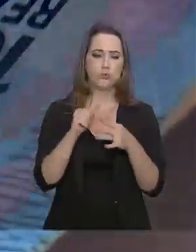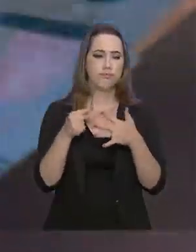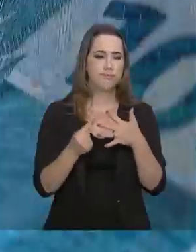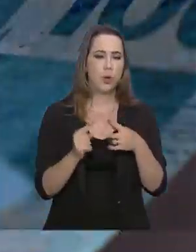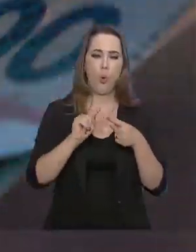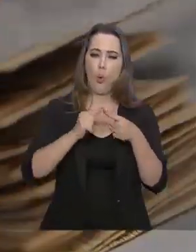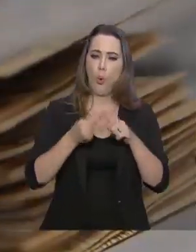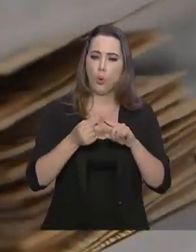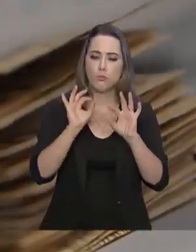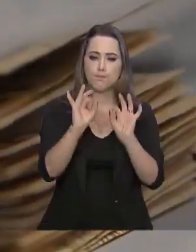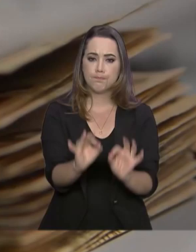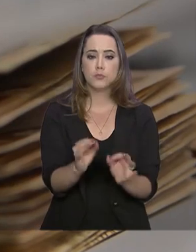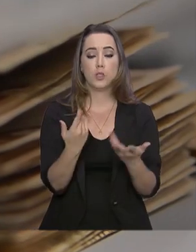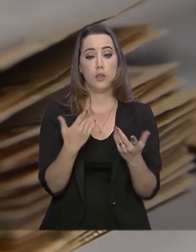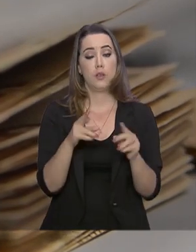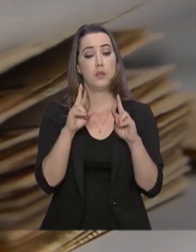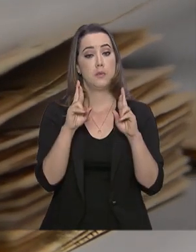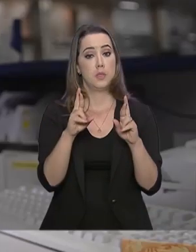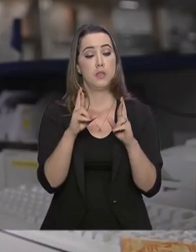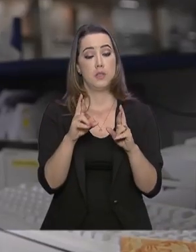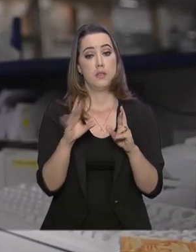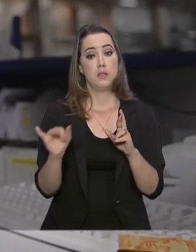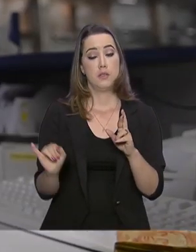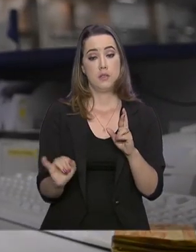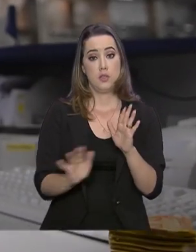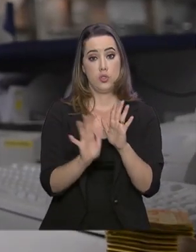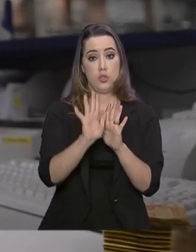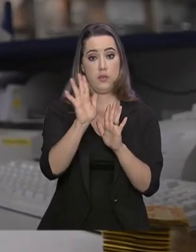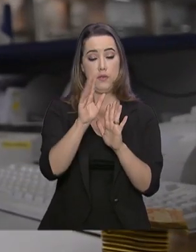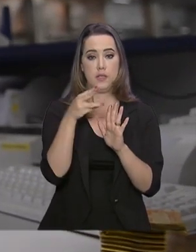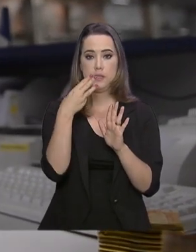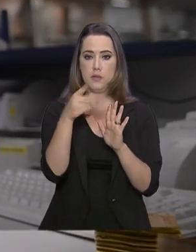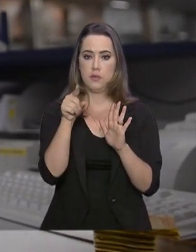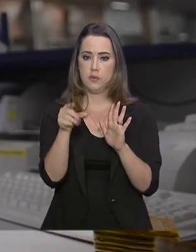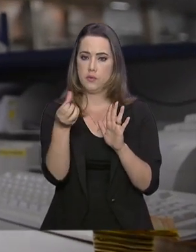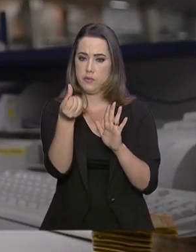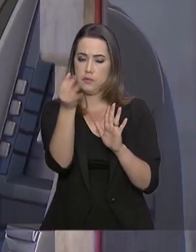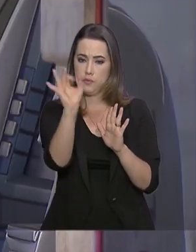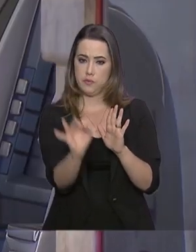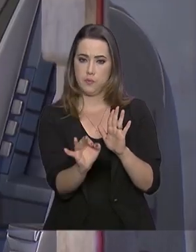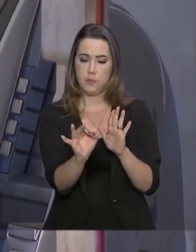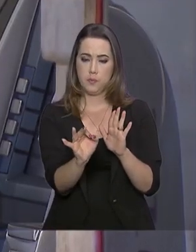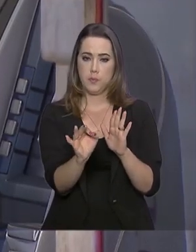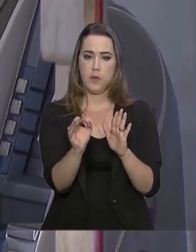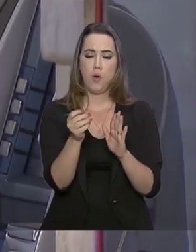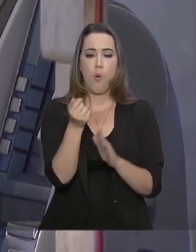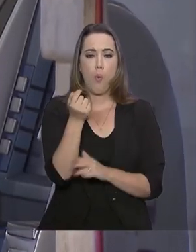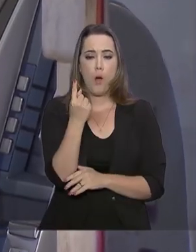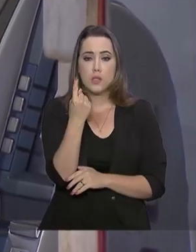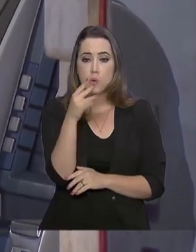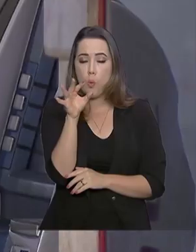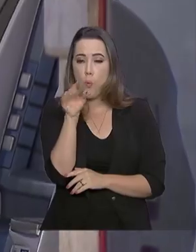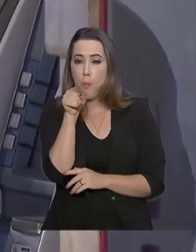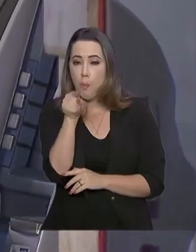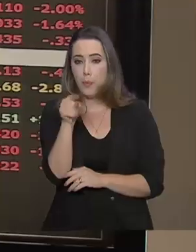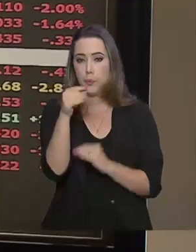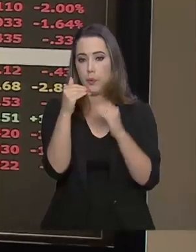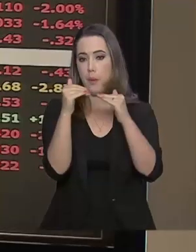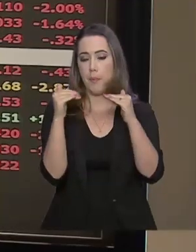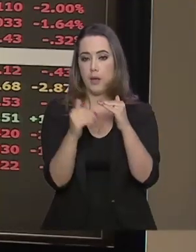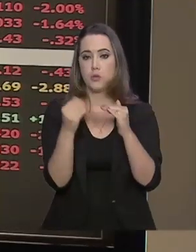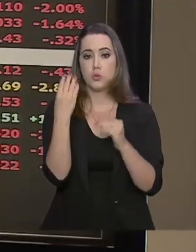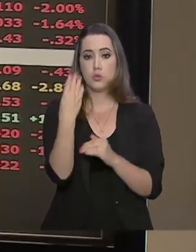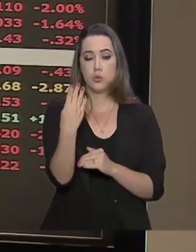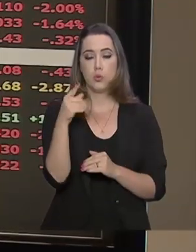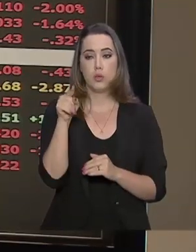Copom, a expectativa de inflação para 2019 é de 3,6%, quase um ponto abaixo da meta de 4